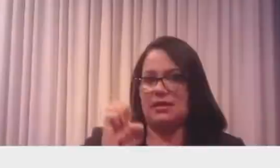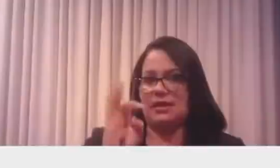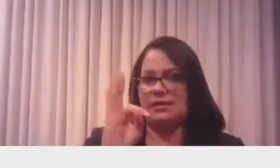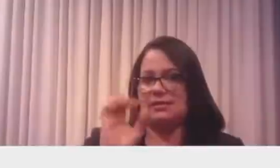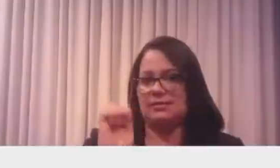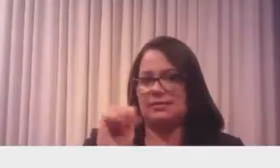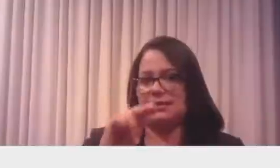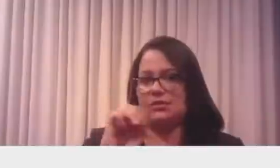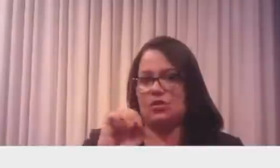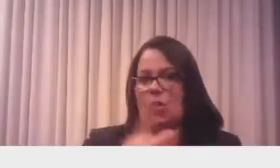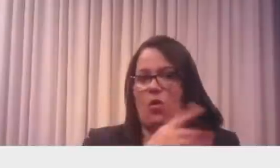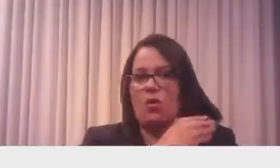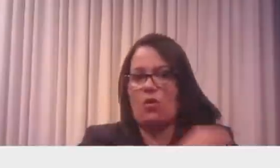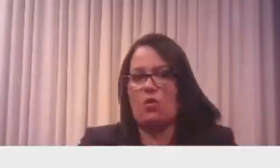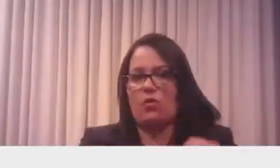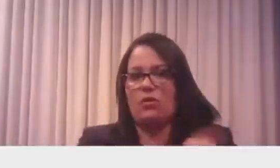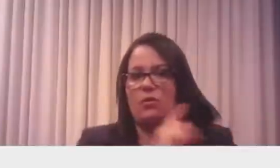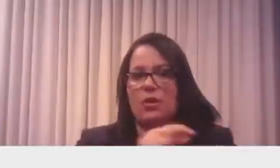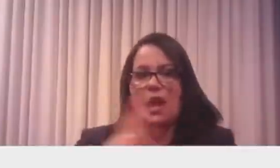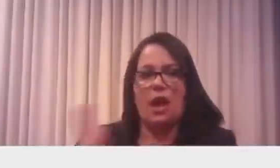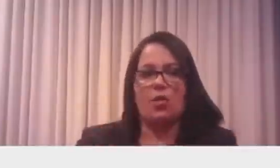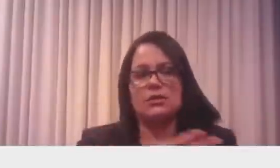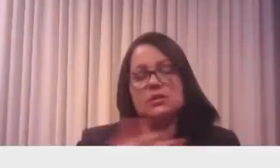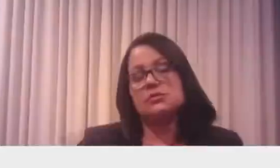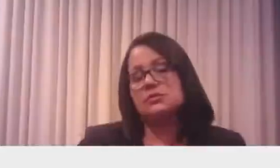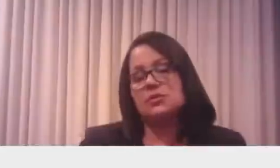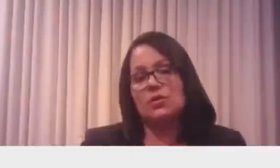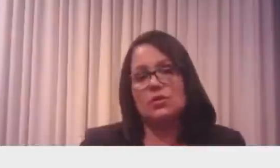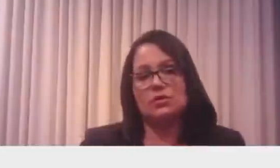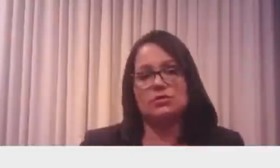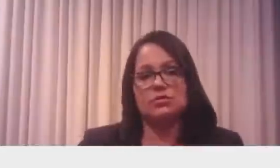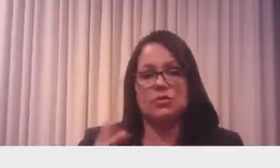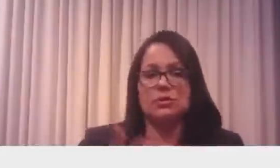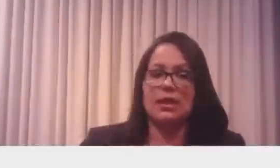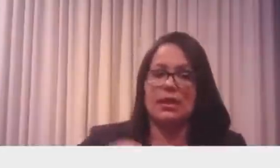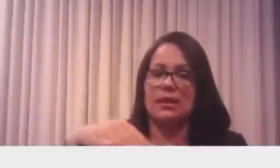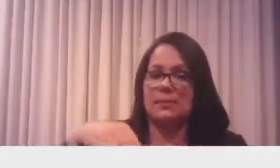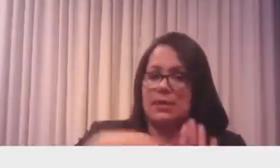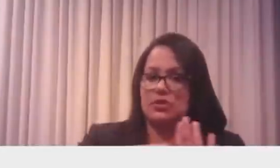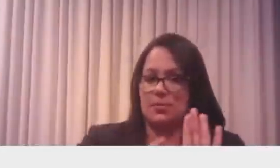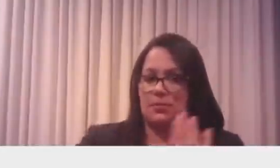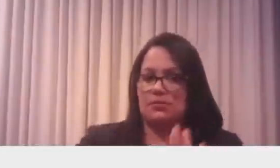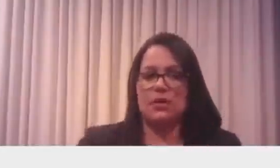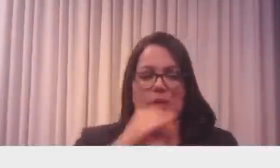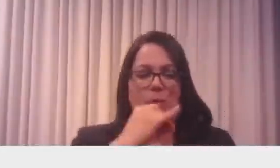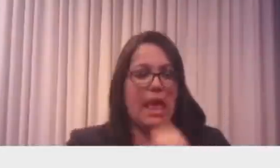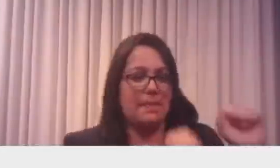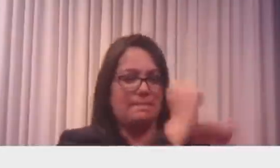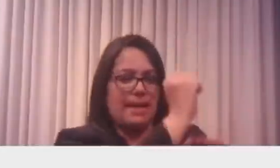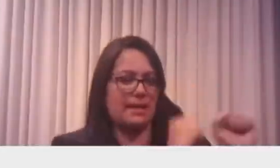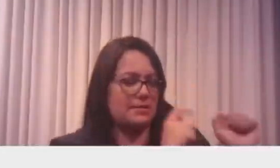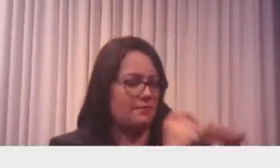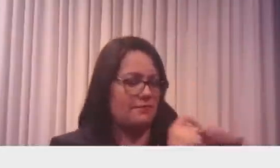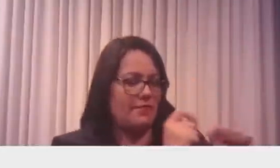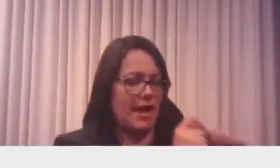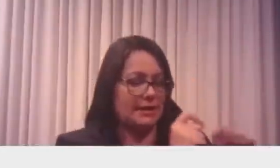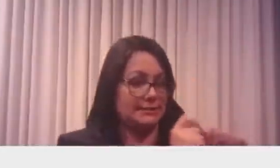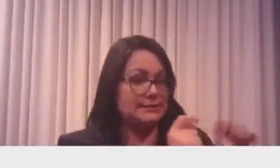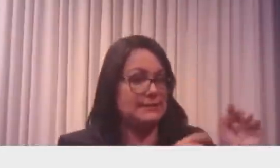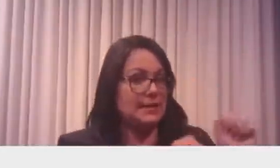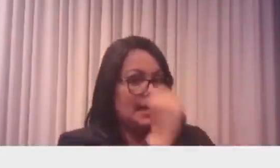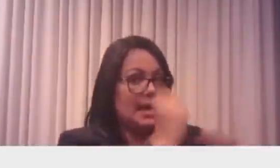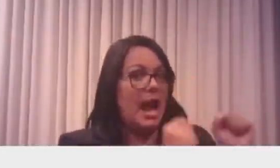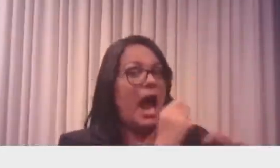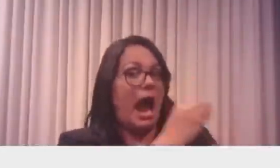acontece hoje em dia, sem a medida provisória? A usina está aqui, produz álcool. Anda 300 km caminhão